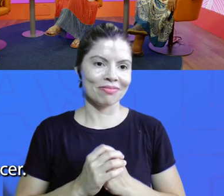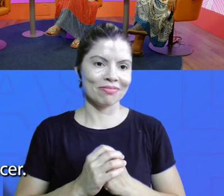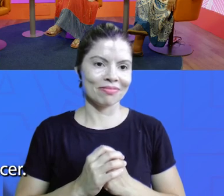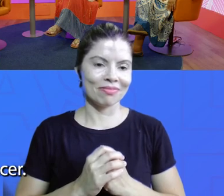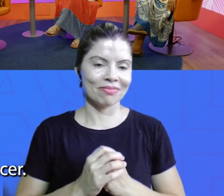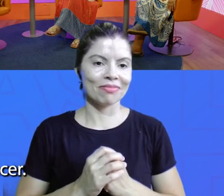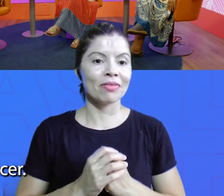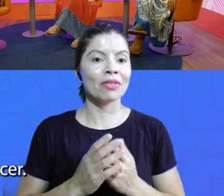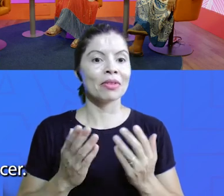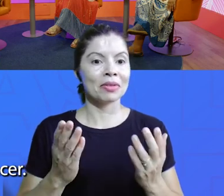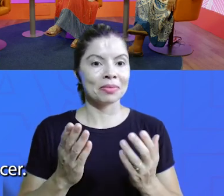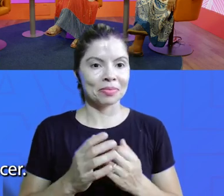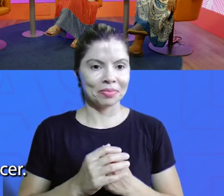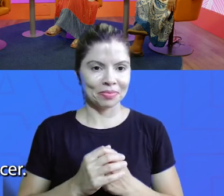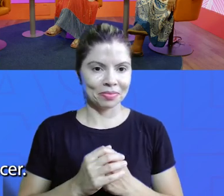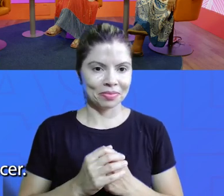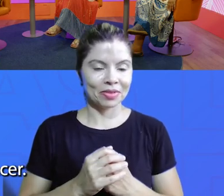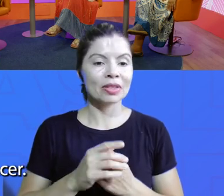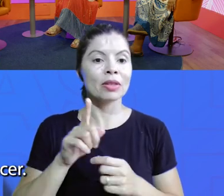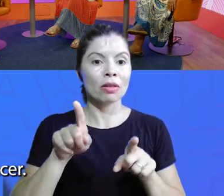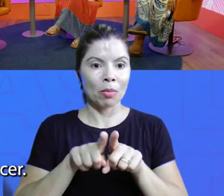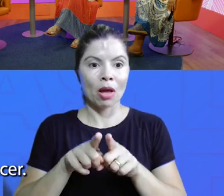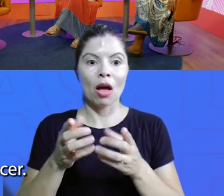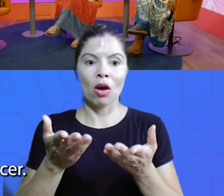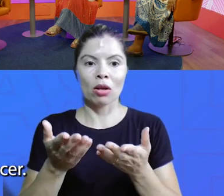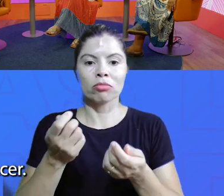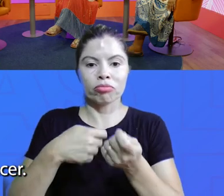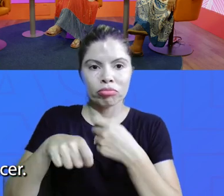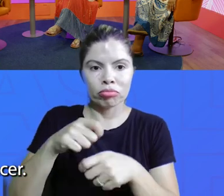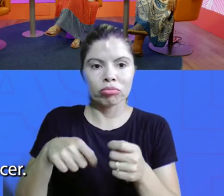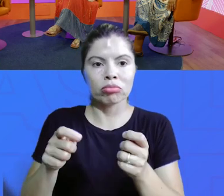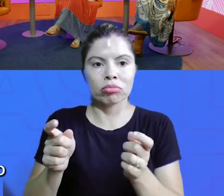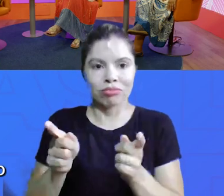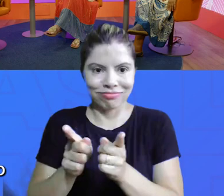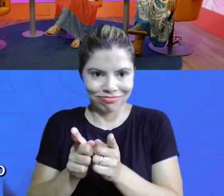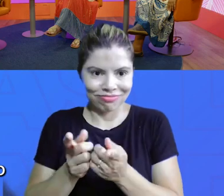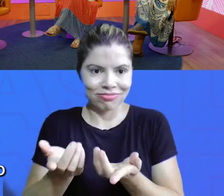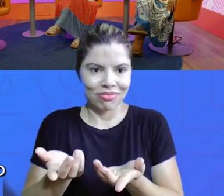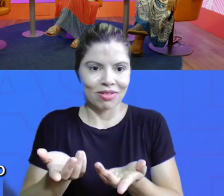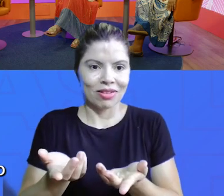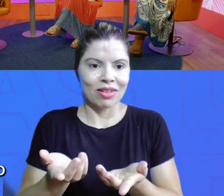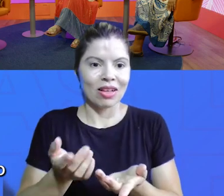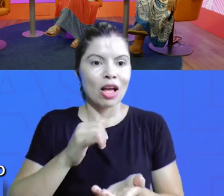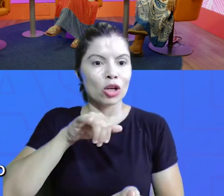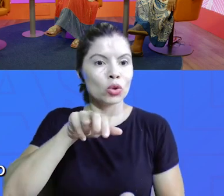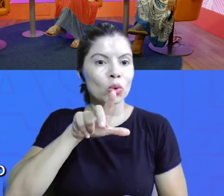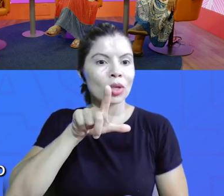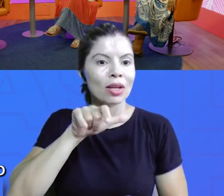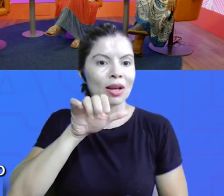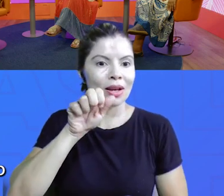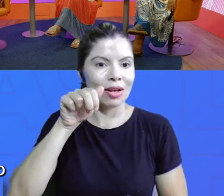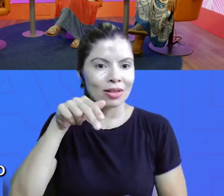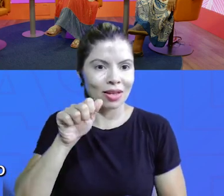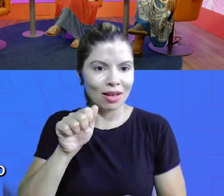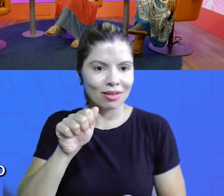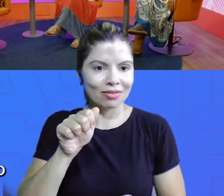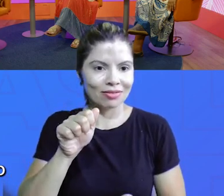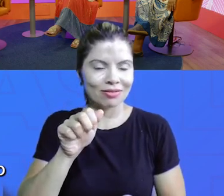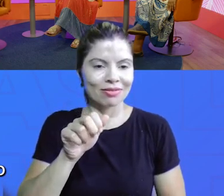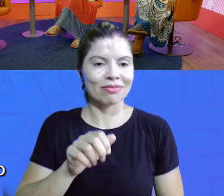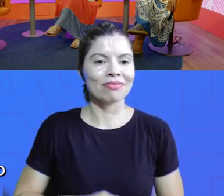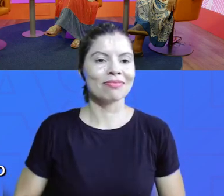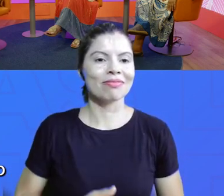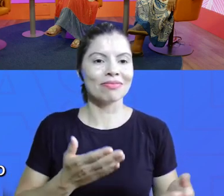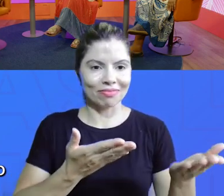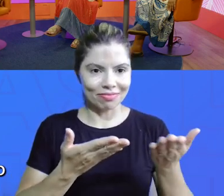Cara, você vem passando na categoria Pequenos Negócios. Juliana Ramalho de Almeida